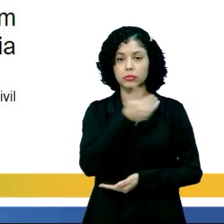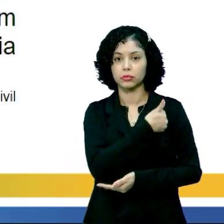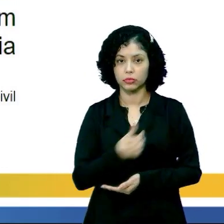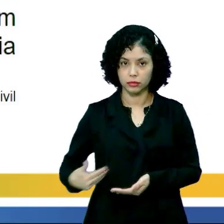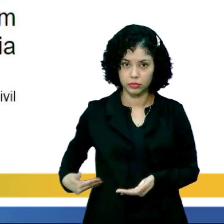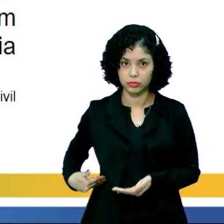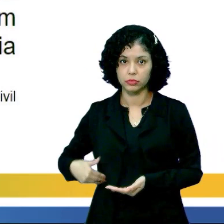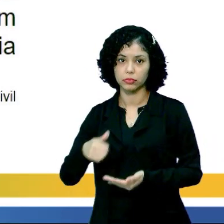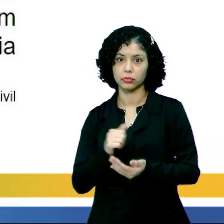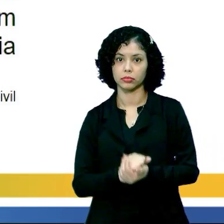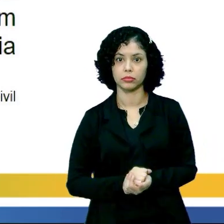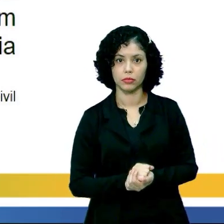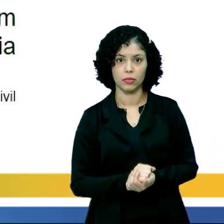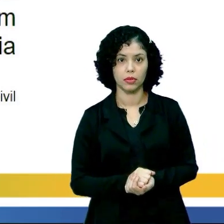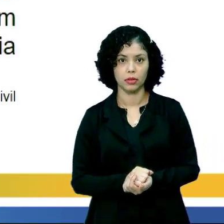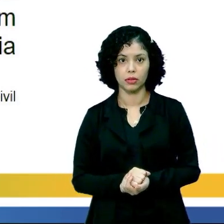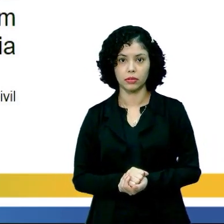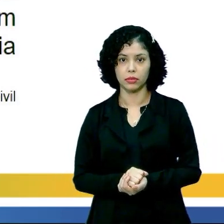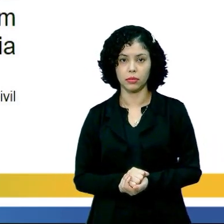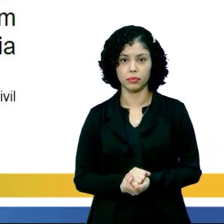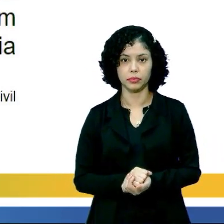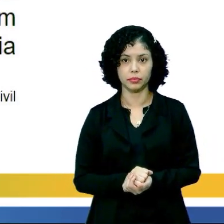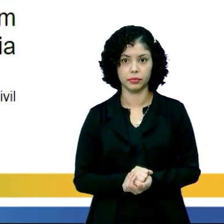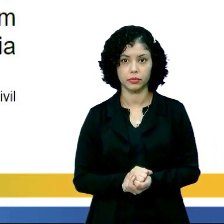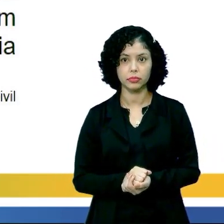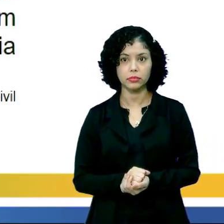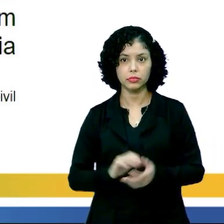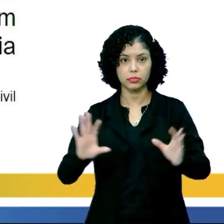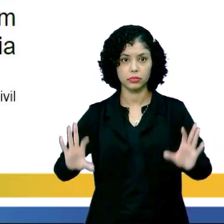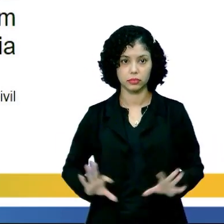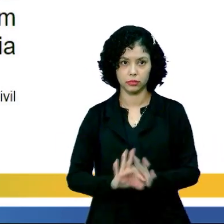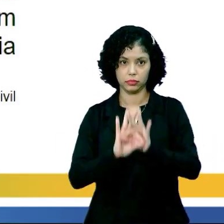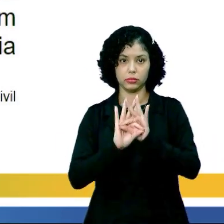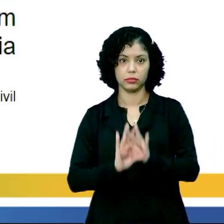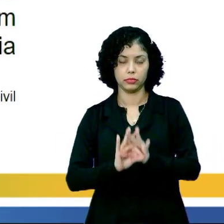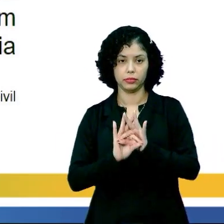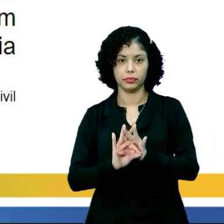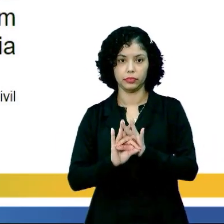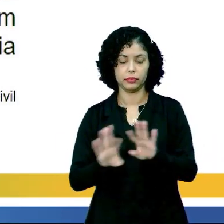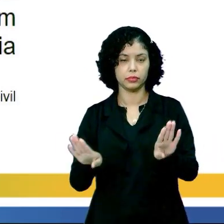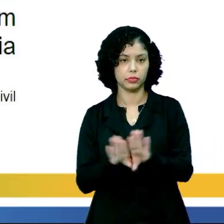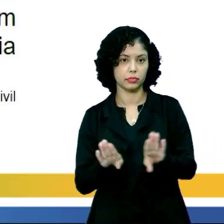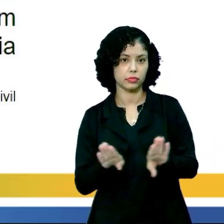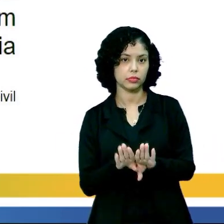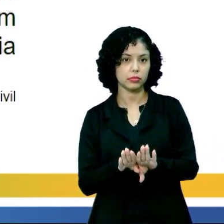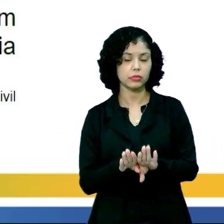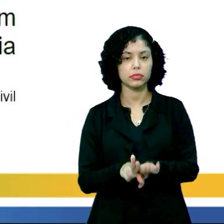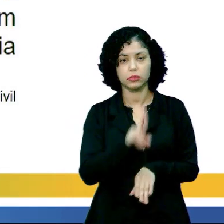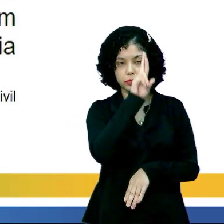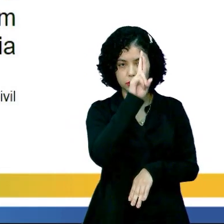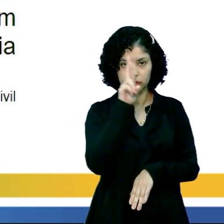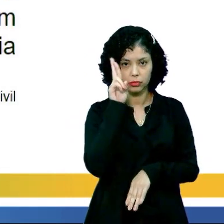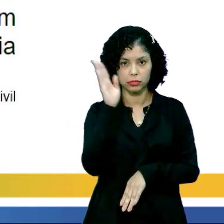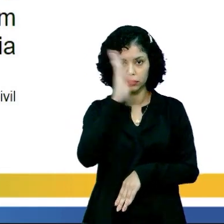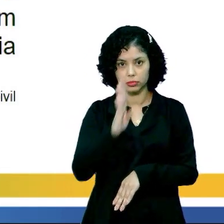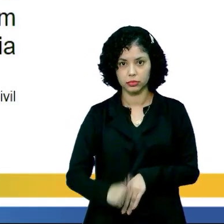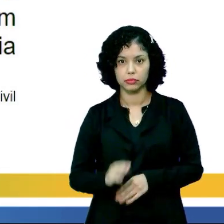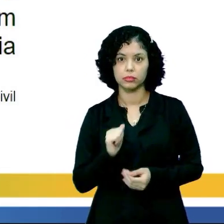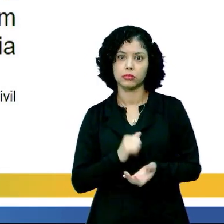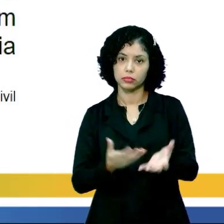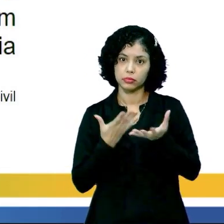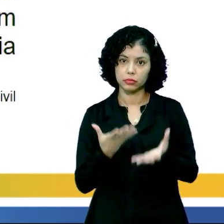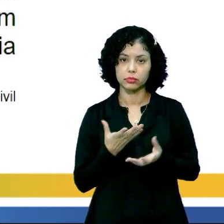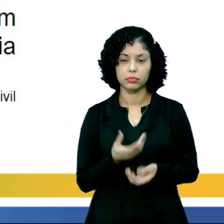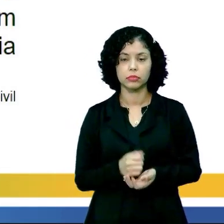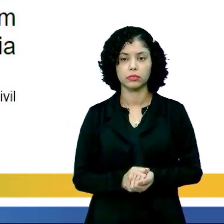e cuja conservação, seja de interesse público, que possua vinculação a fatos memoráveis da história do